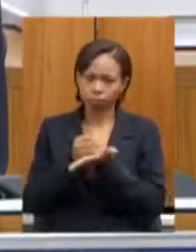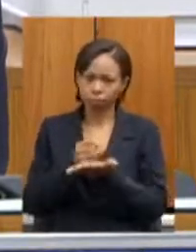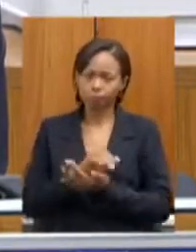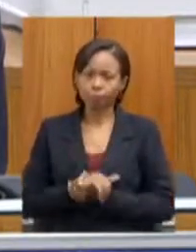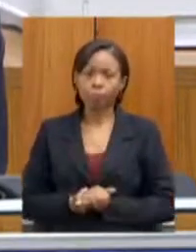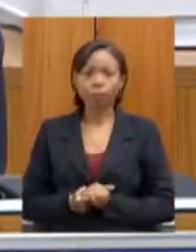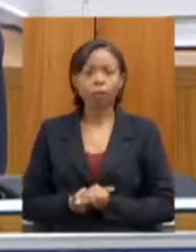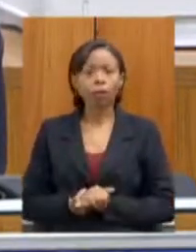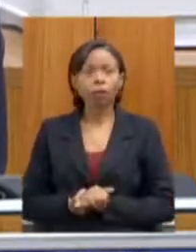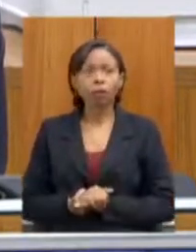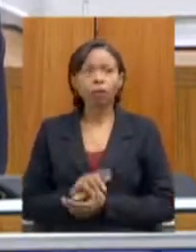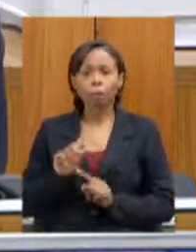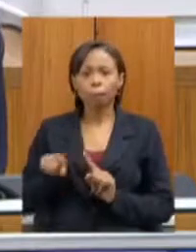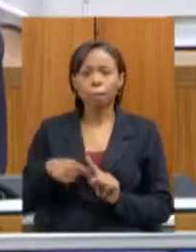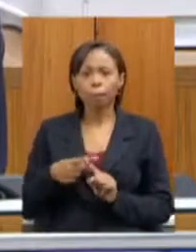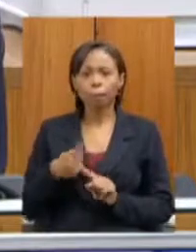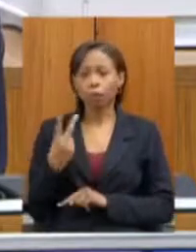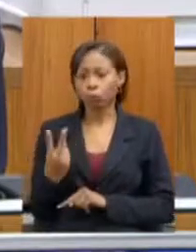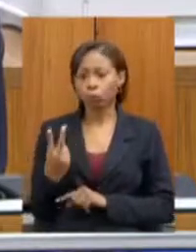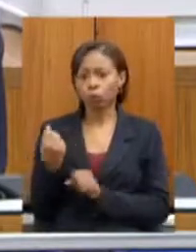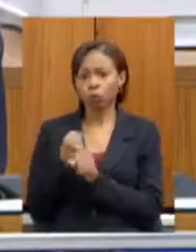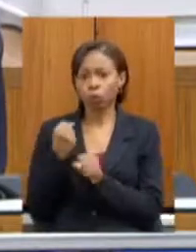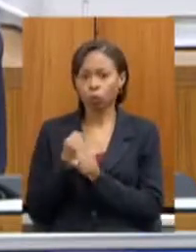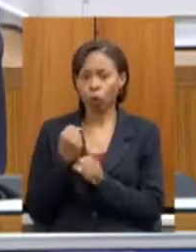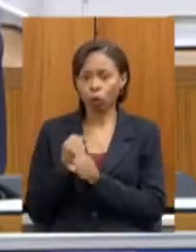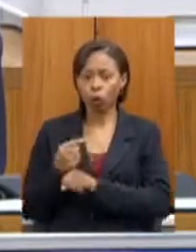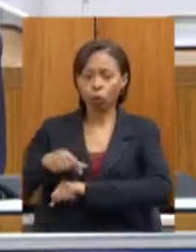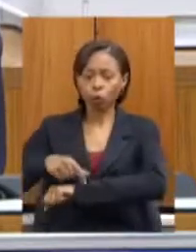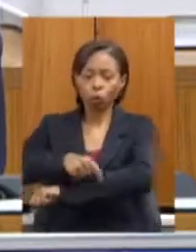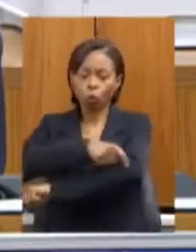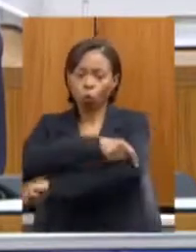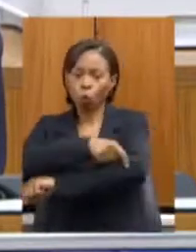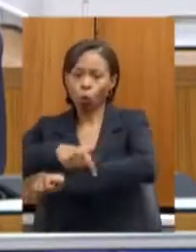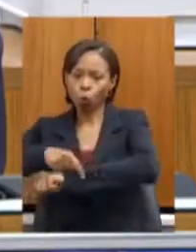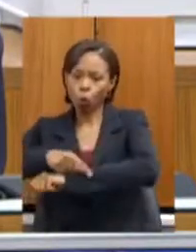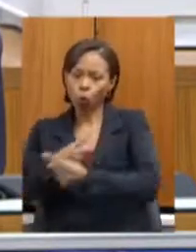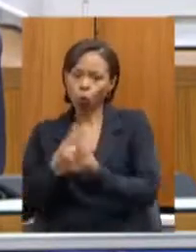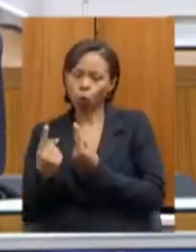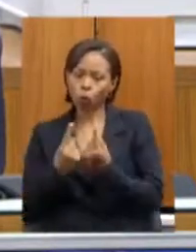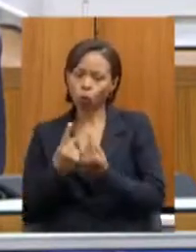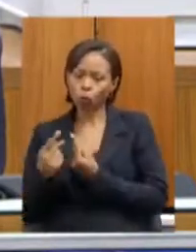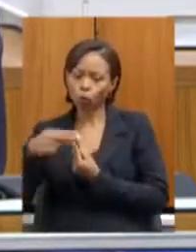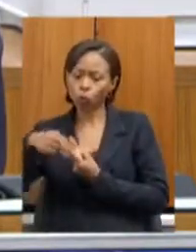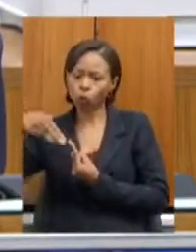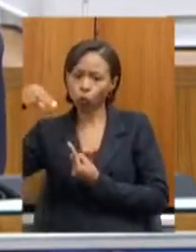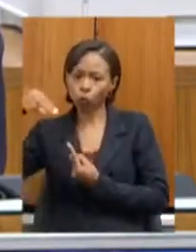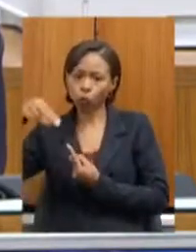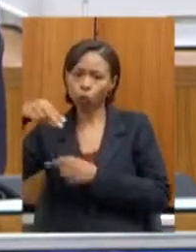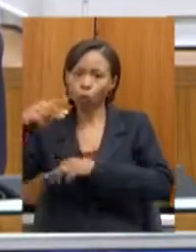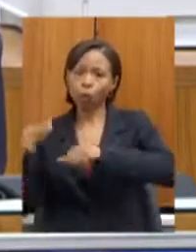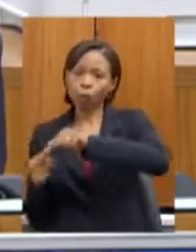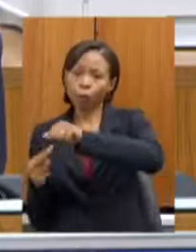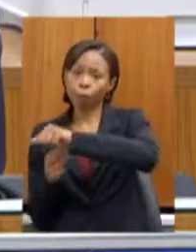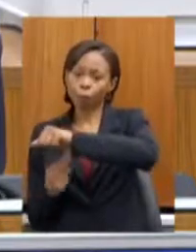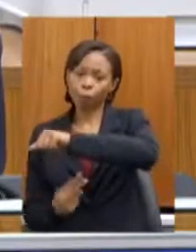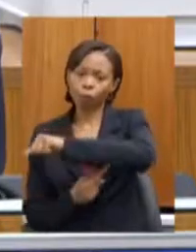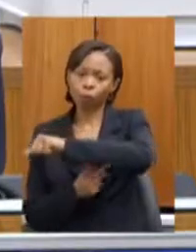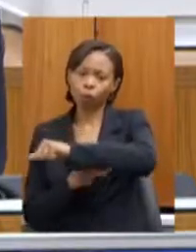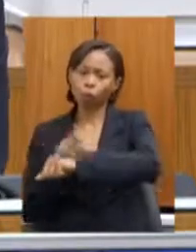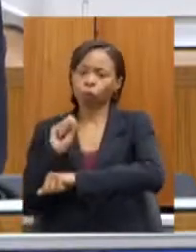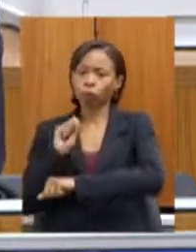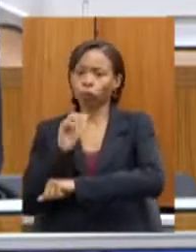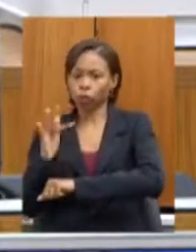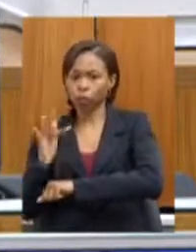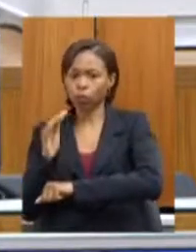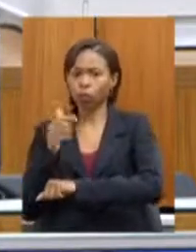e duas obras do corredor norte que são fundamentais a ponte do São Francisco 109 milhões